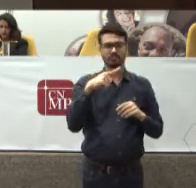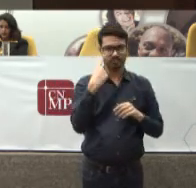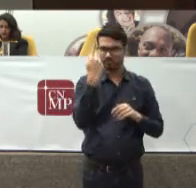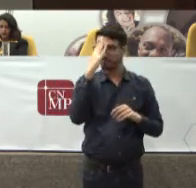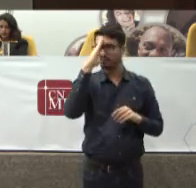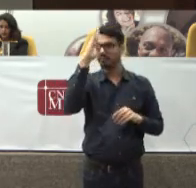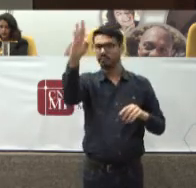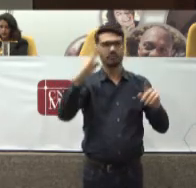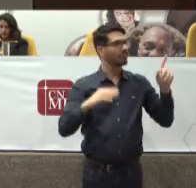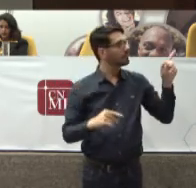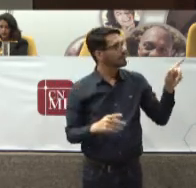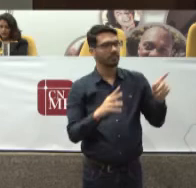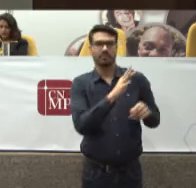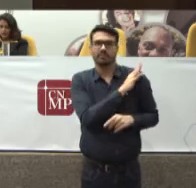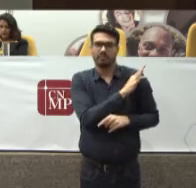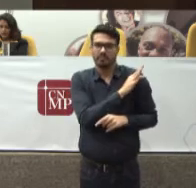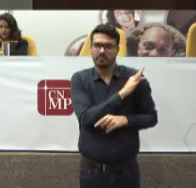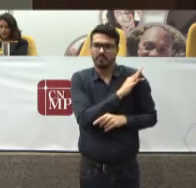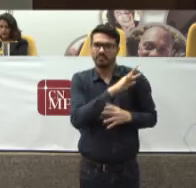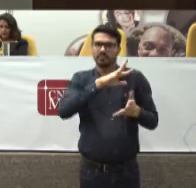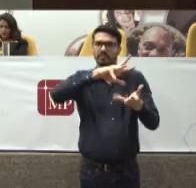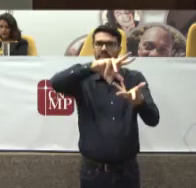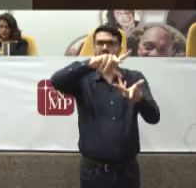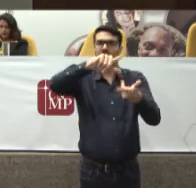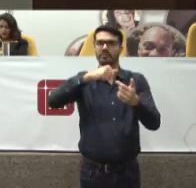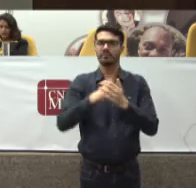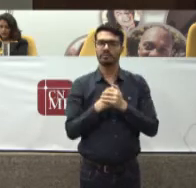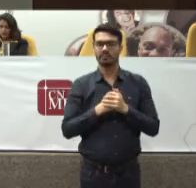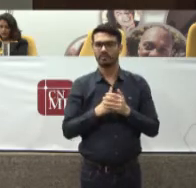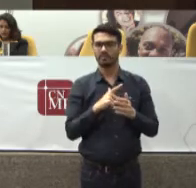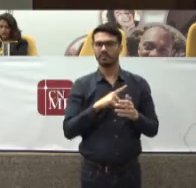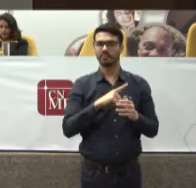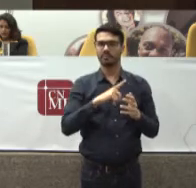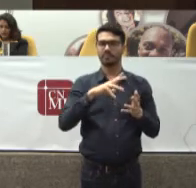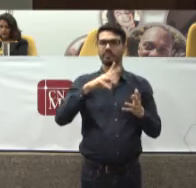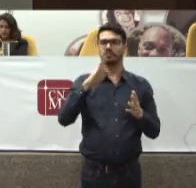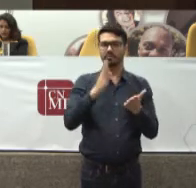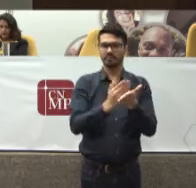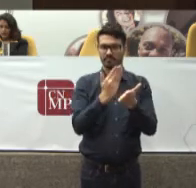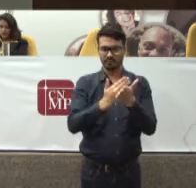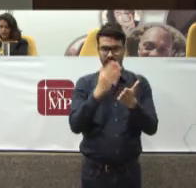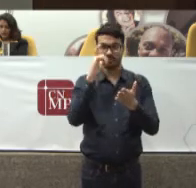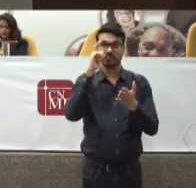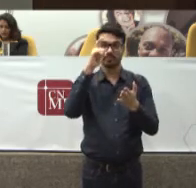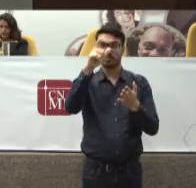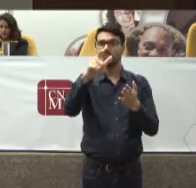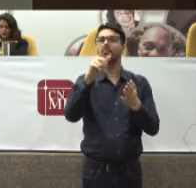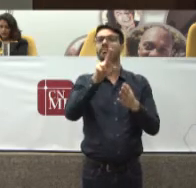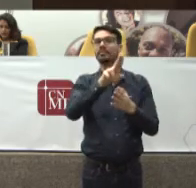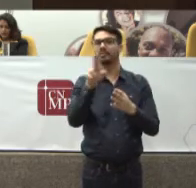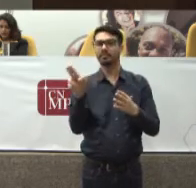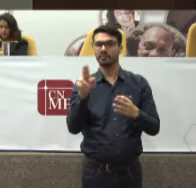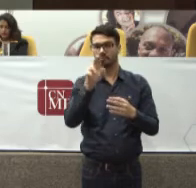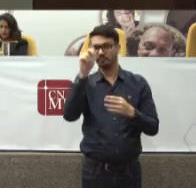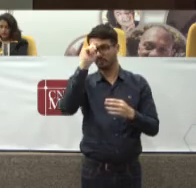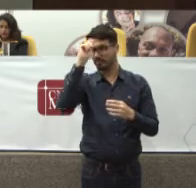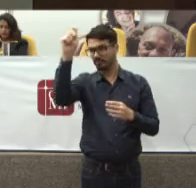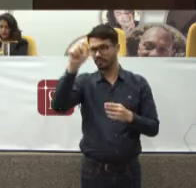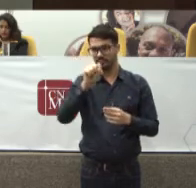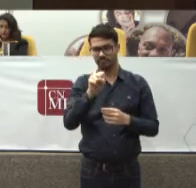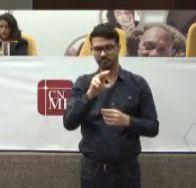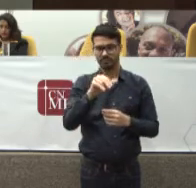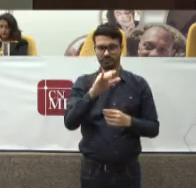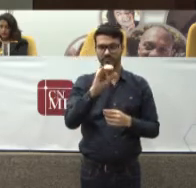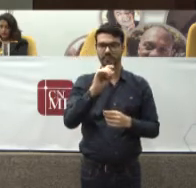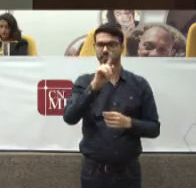Dessa técnica No mundo Tem um livro Que eu acho Muito interessante Que é de um autor sueco Chamado Medicina Baseada Em